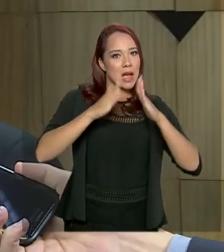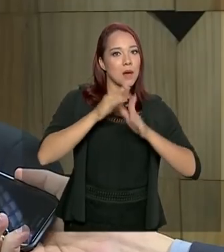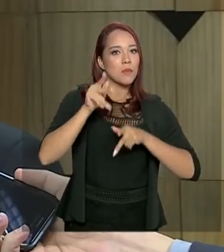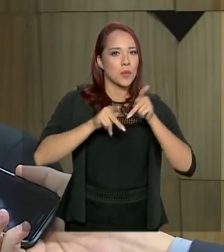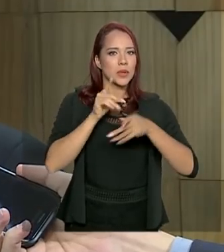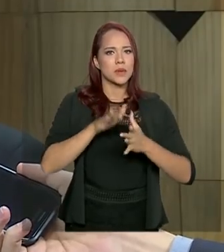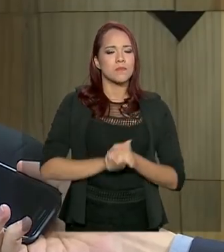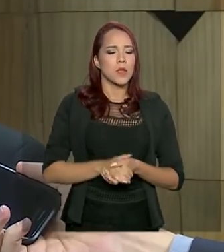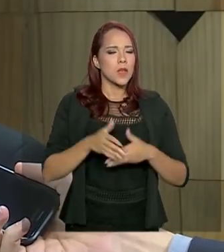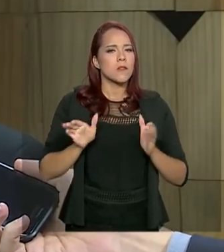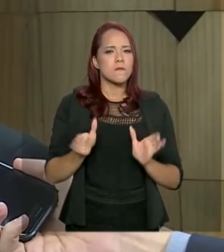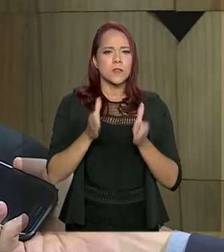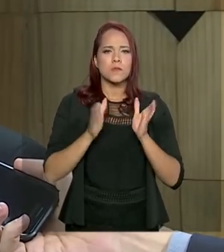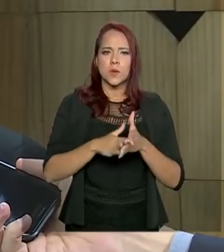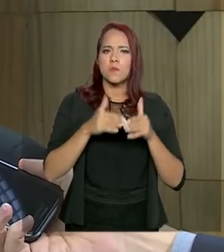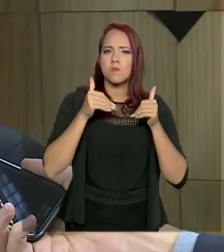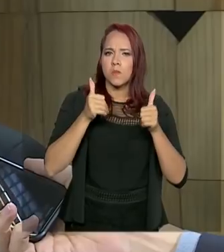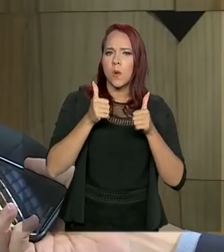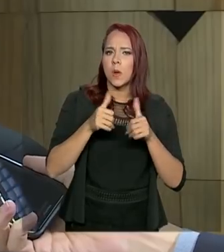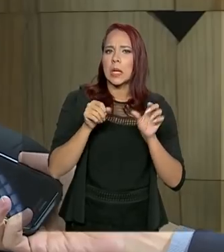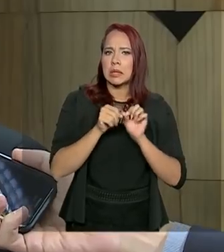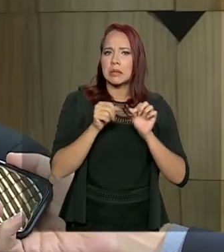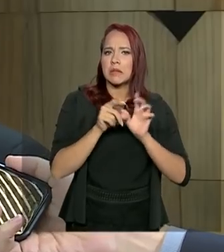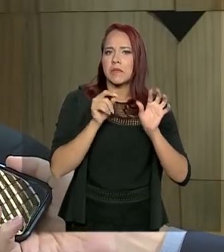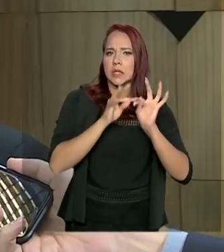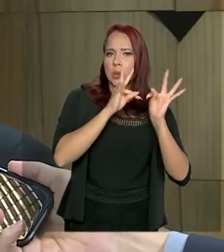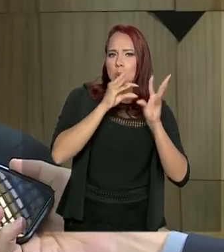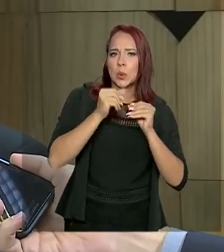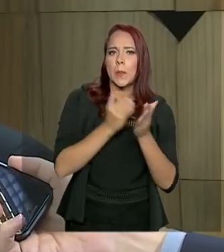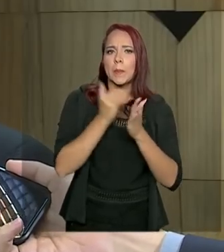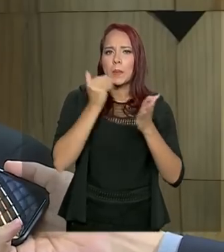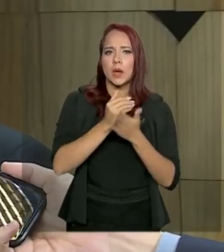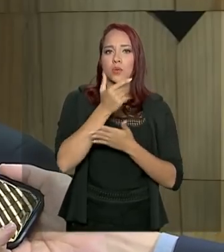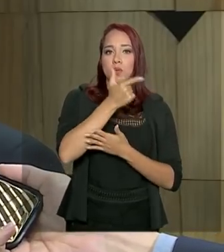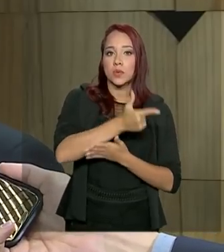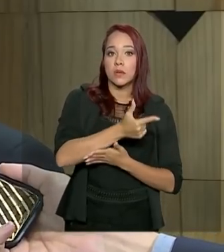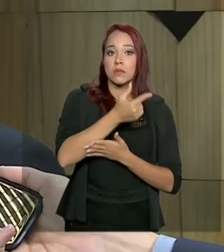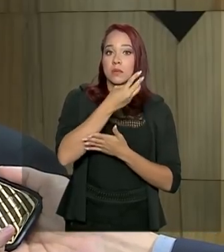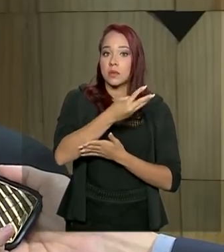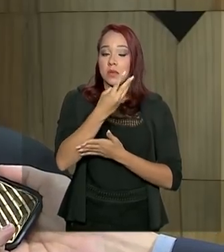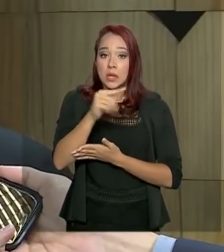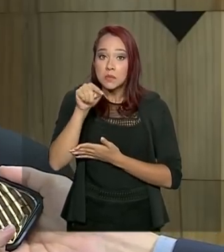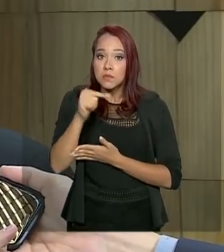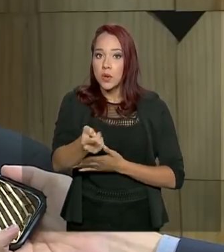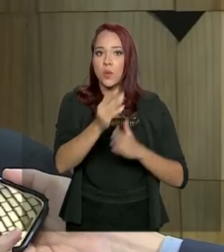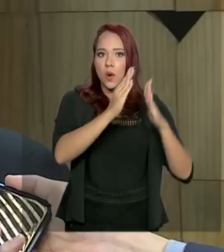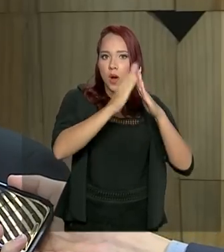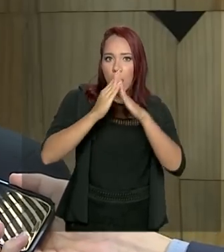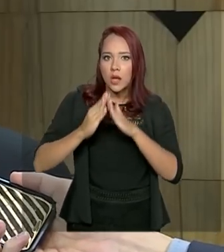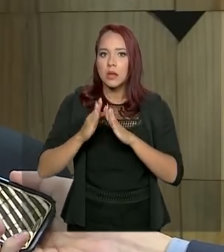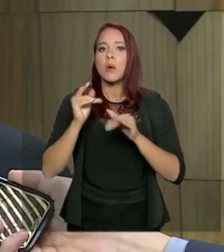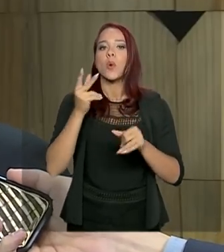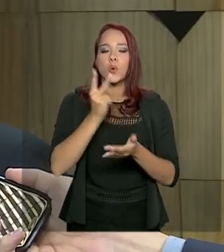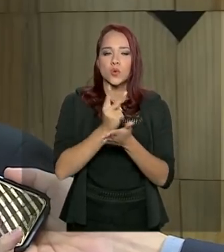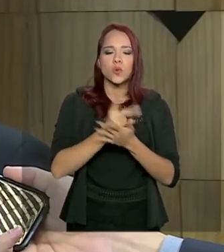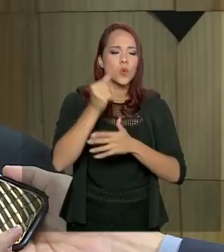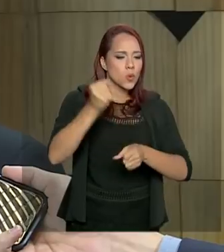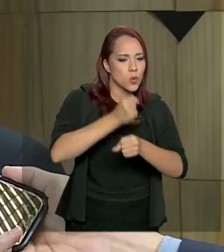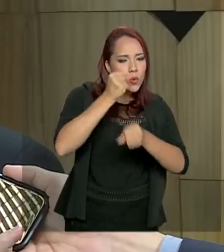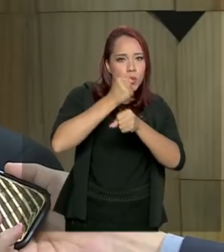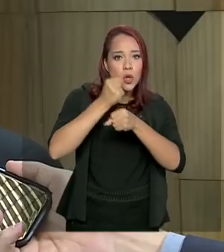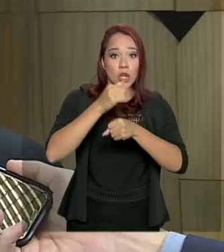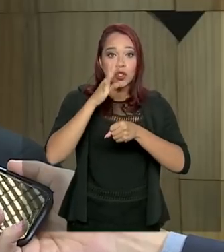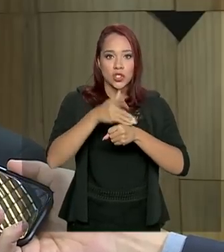Investimento robusto, que garantiram a execução de mais de 233 mil unidades, que já continuam em construção. Nós